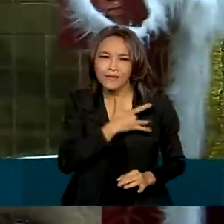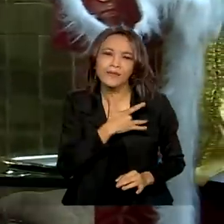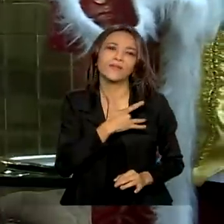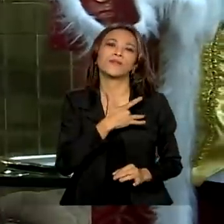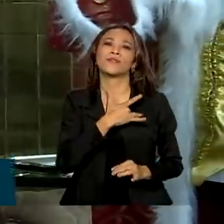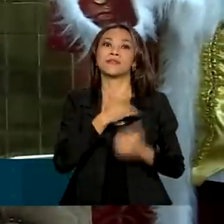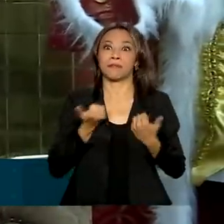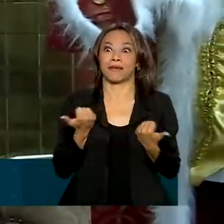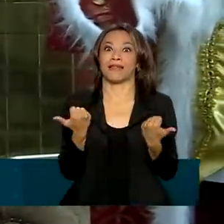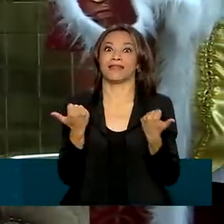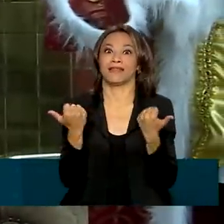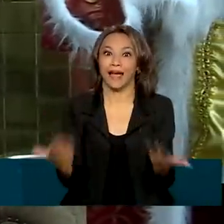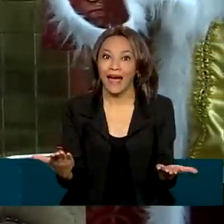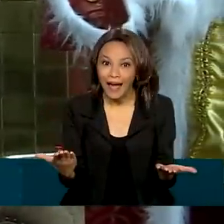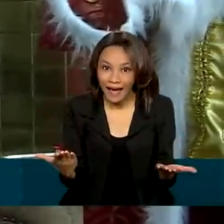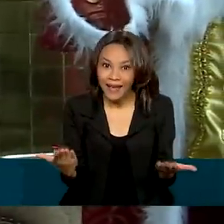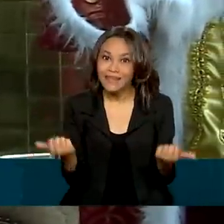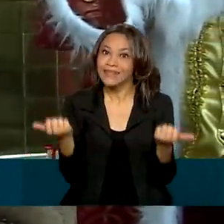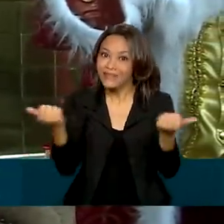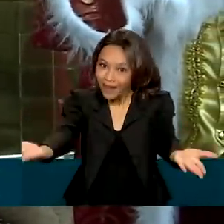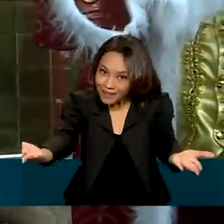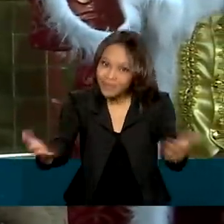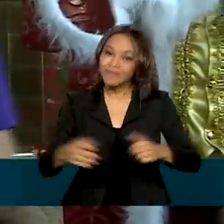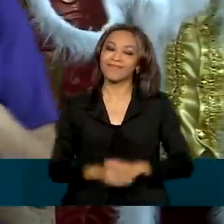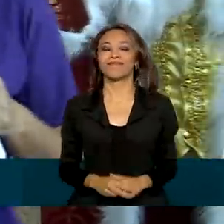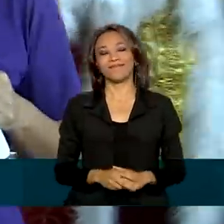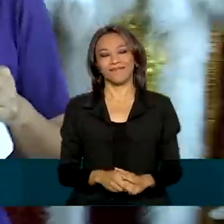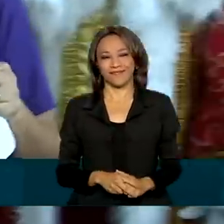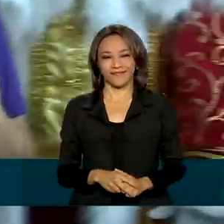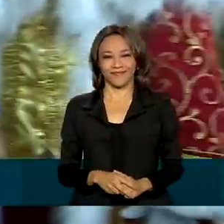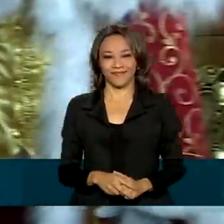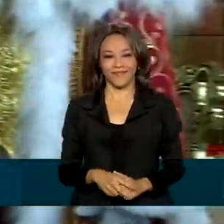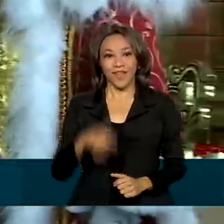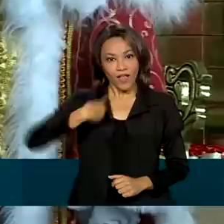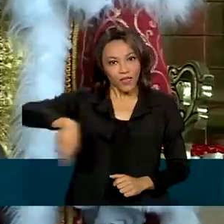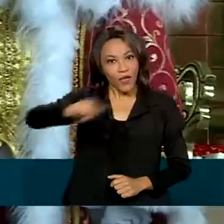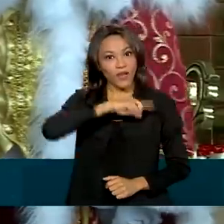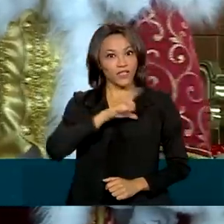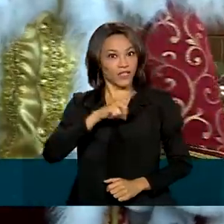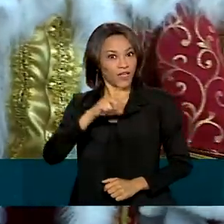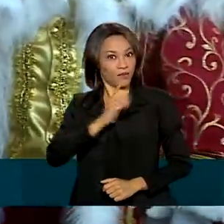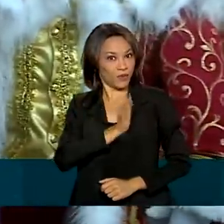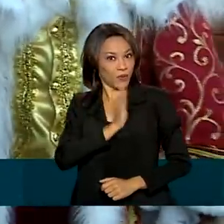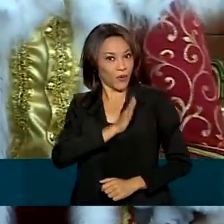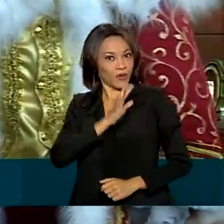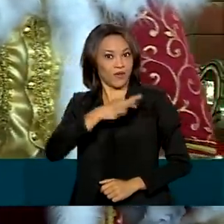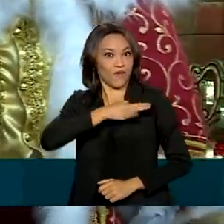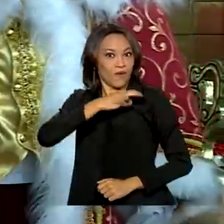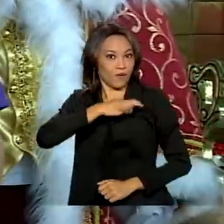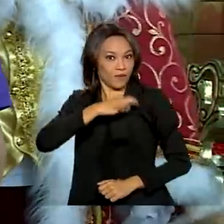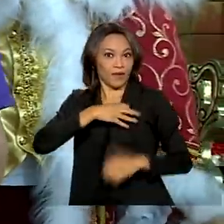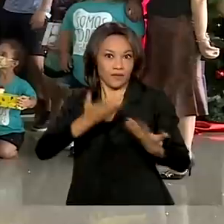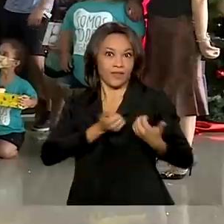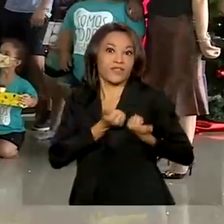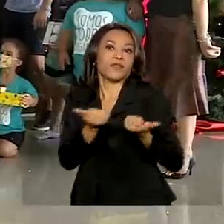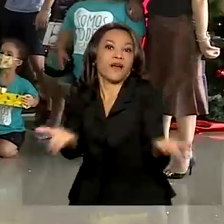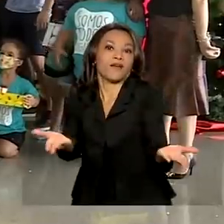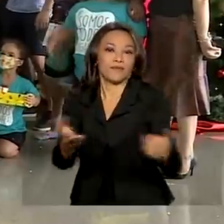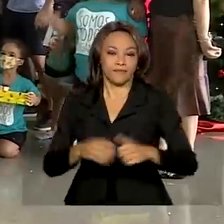para dar e dar. Porque nós temos um coração voluntário, né? Então a gente dá.